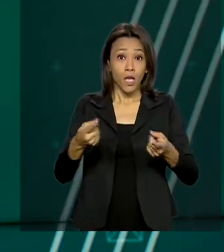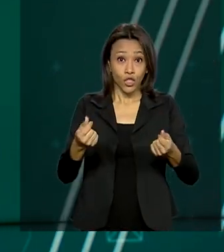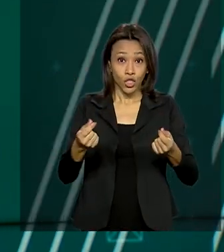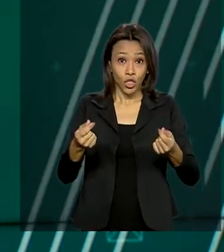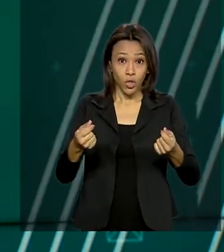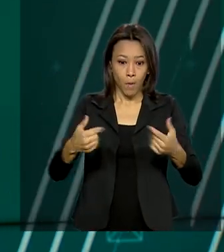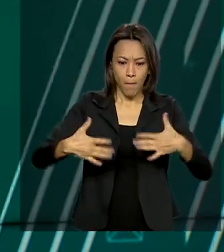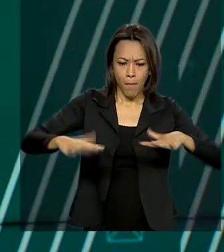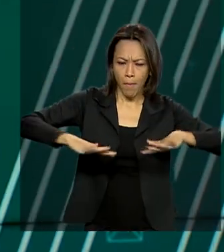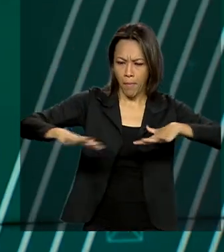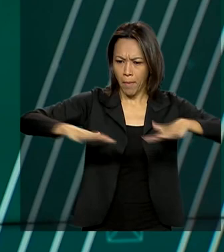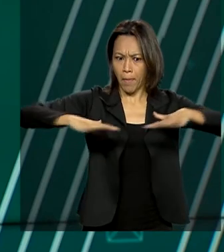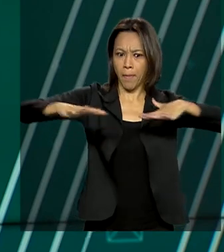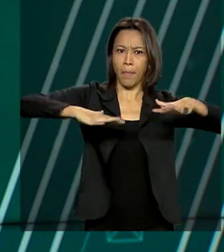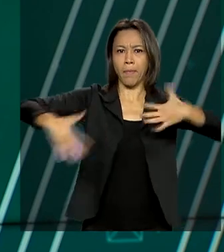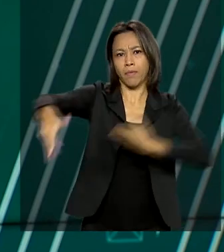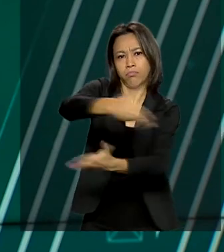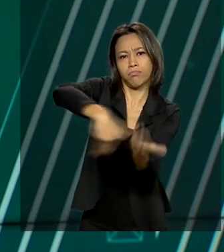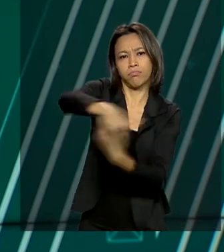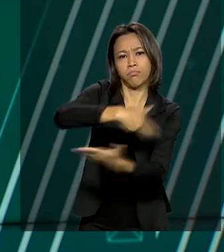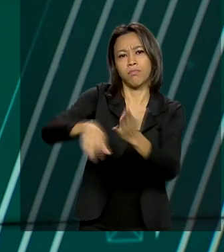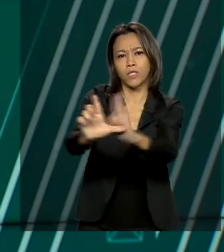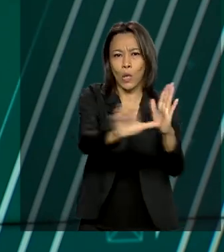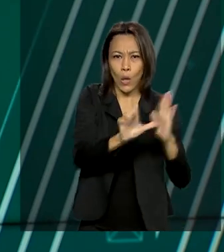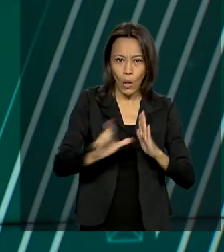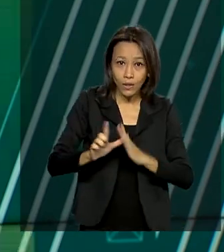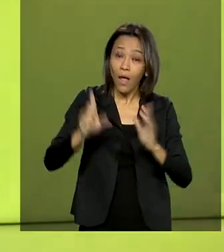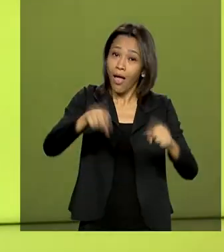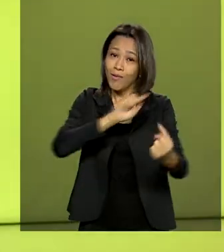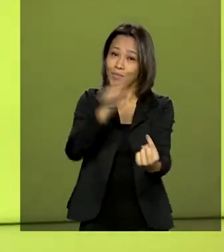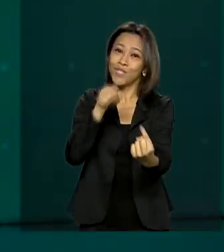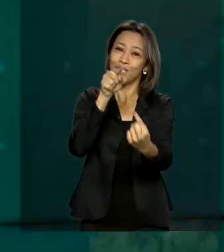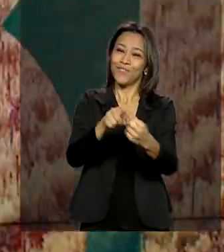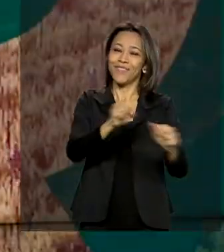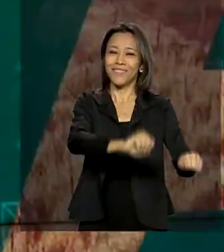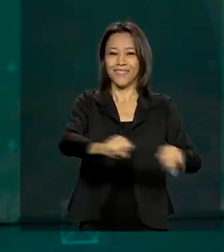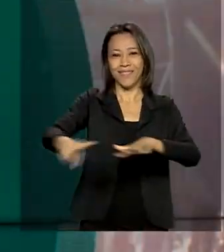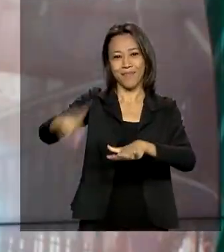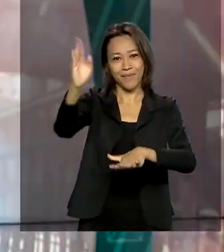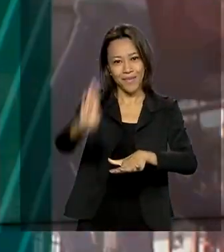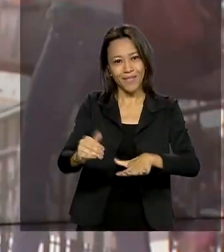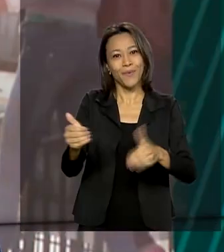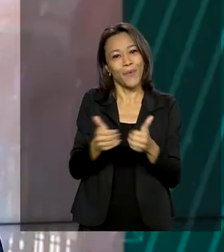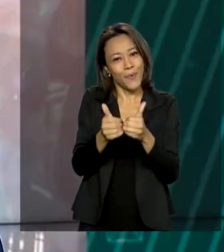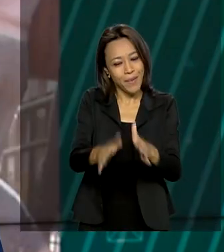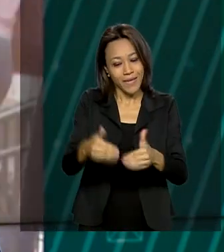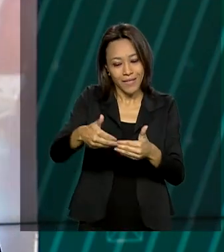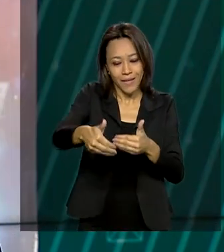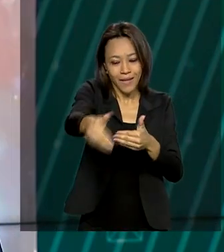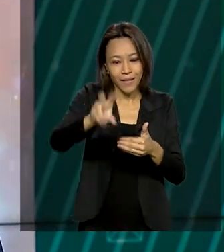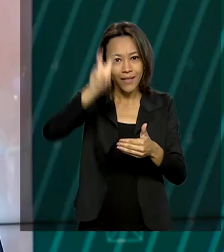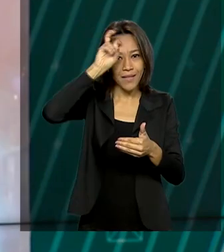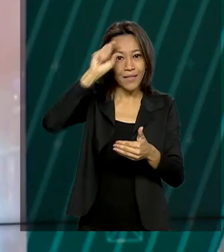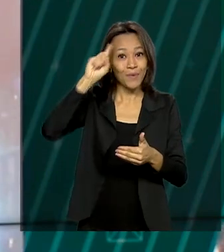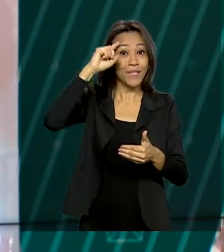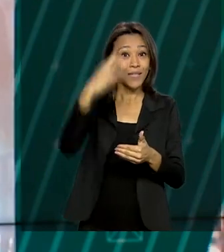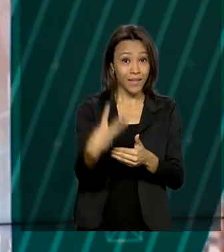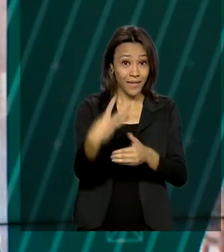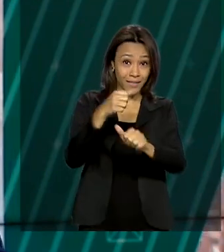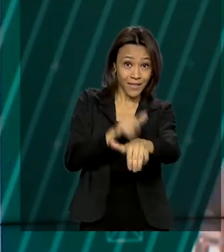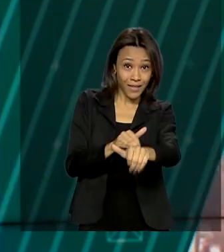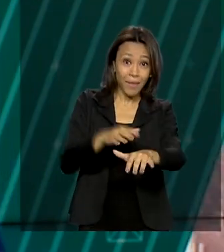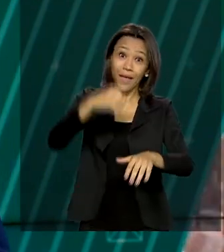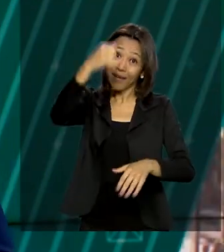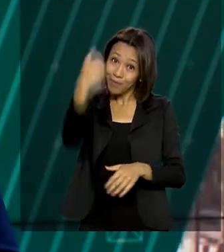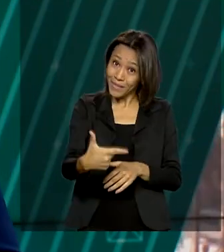movimentar a economia. Esses são os objetivos da Semana Brasil, que começa nesta quinta-feira, 3 de setembro. É a